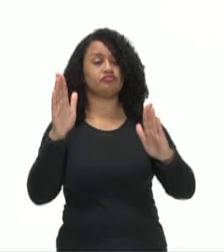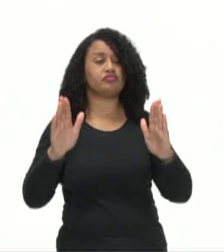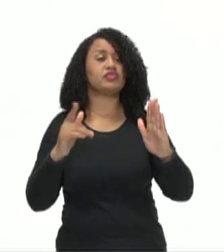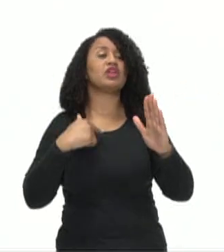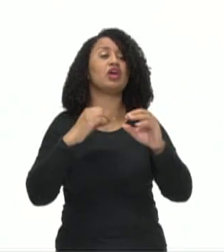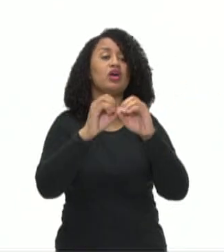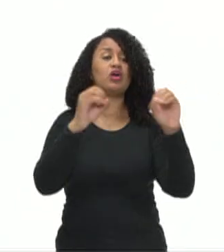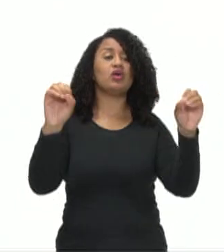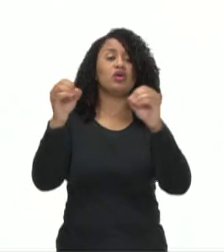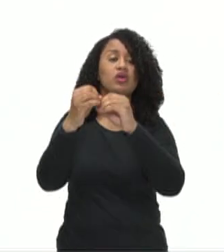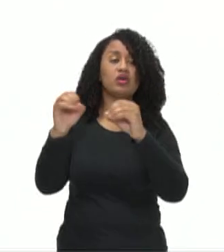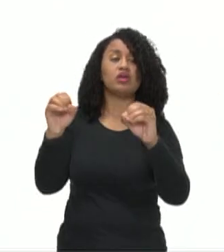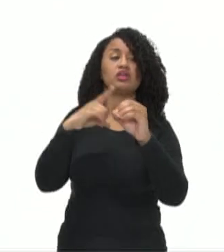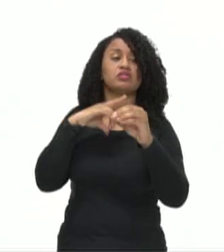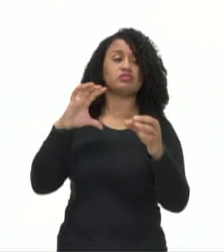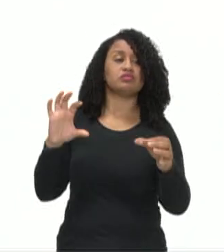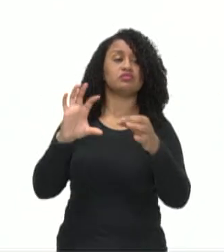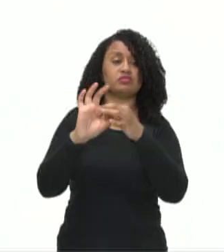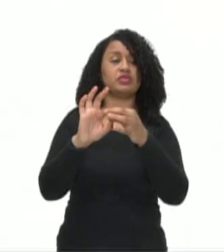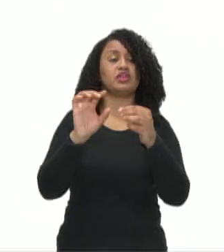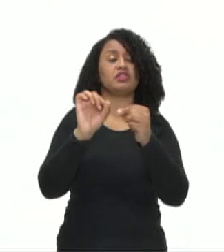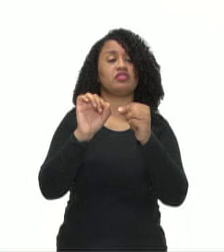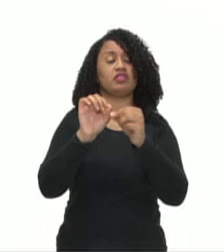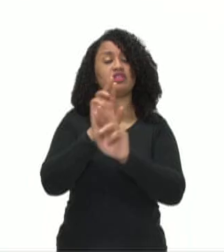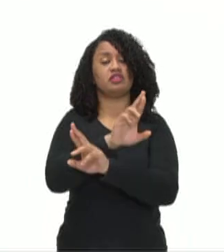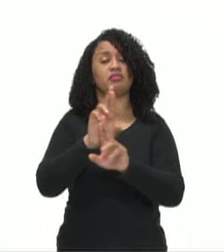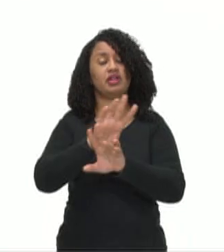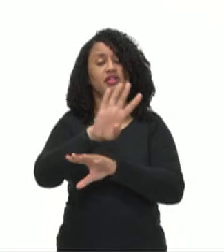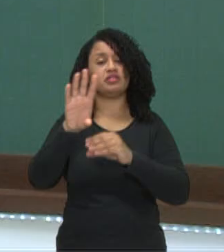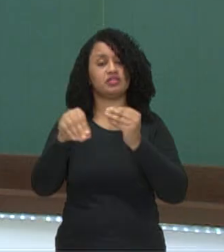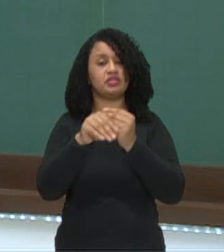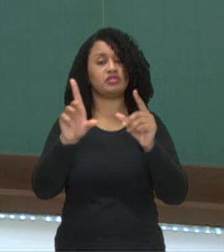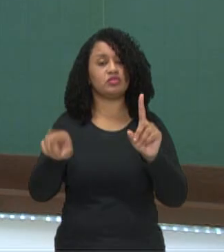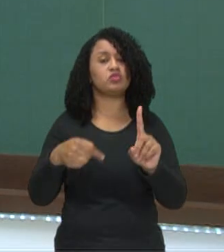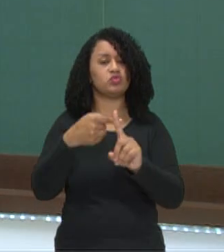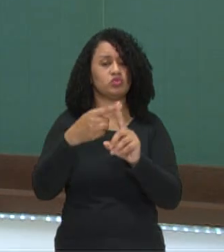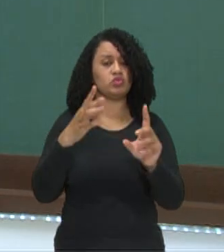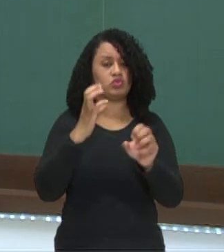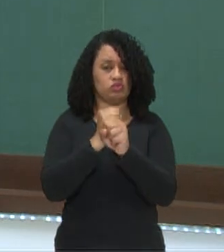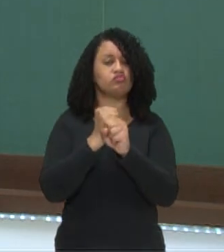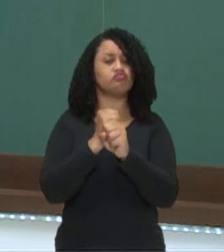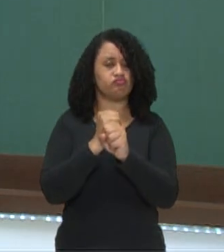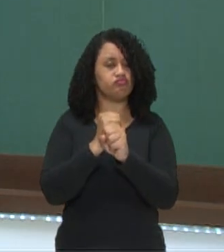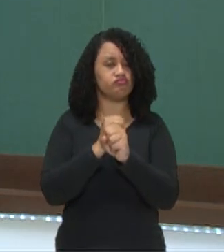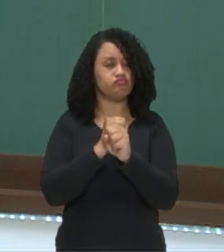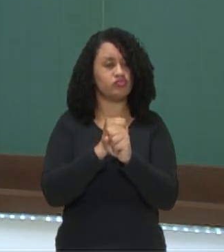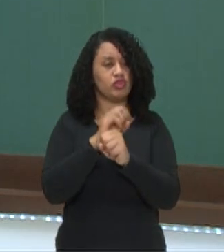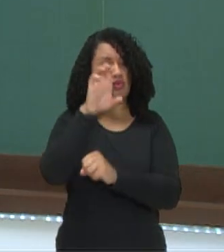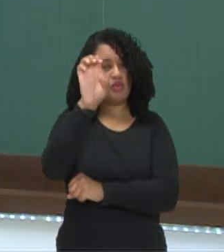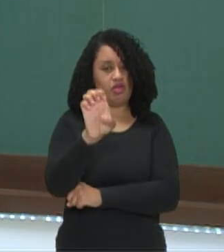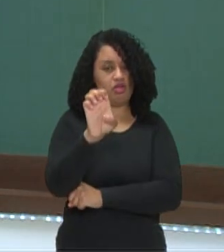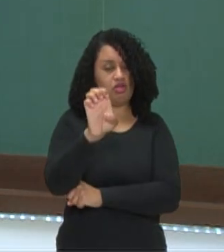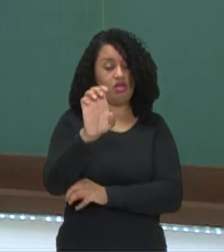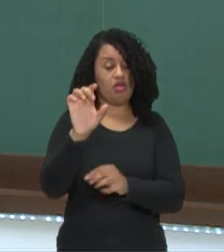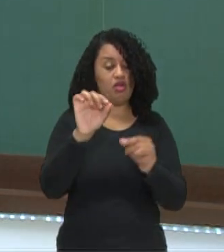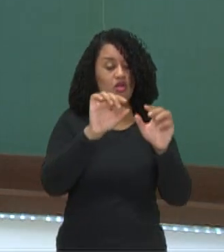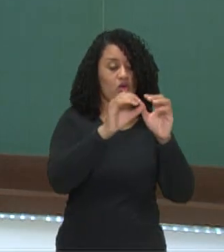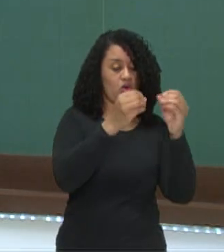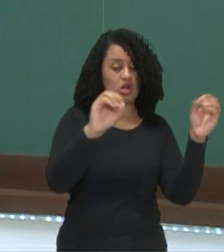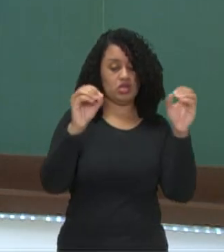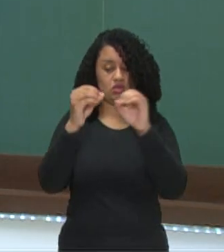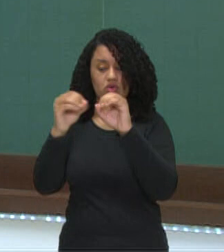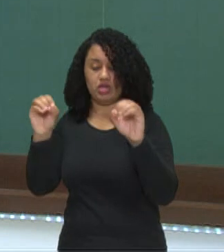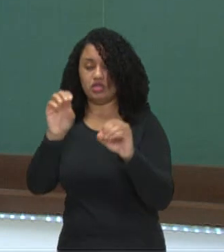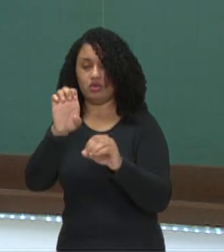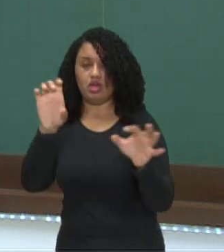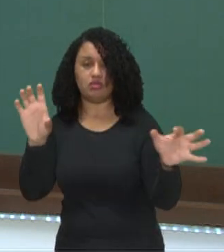pela conjunção coordenativa estabelece uma relação de adição. Então, o E liga as duas orações, faz um período